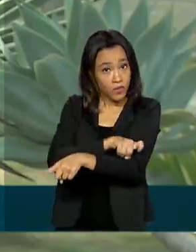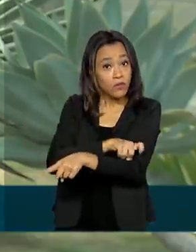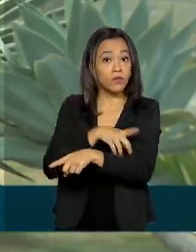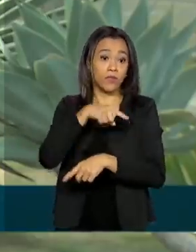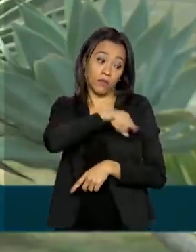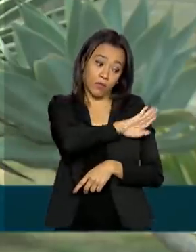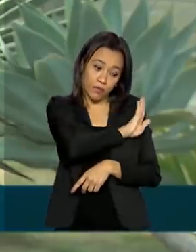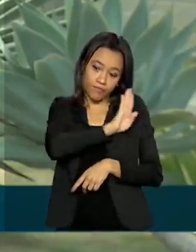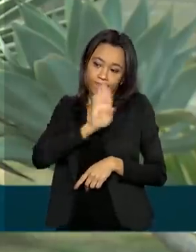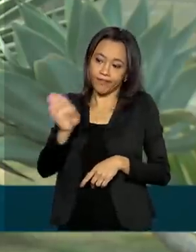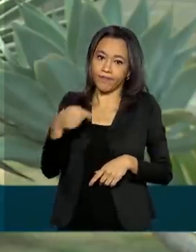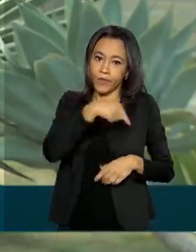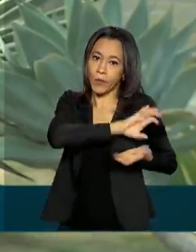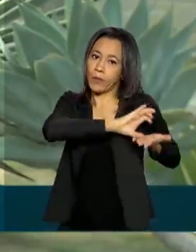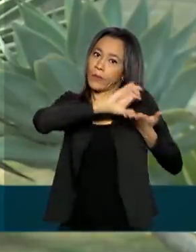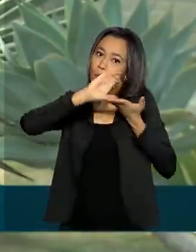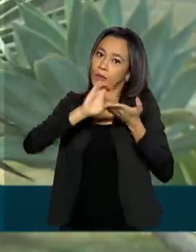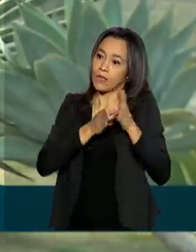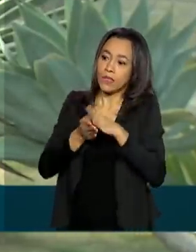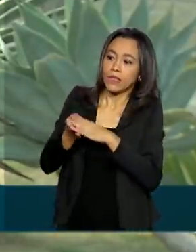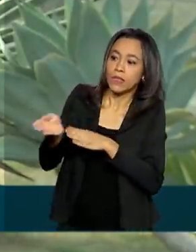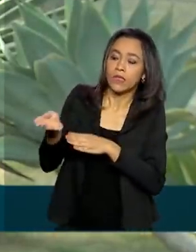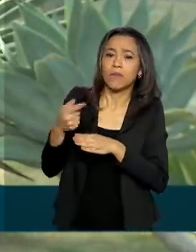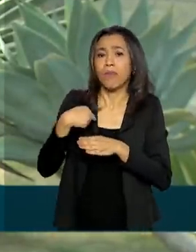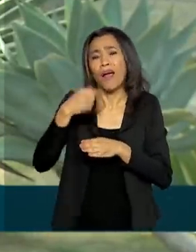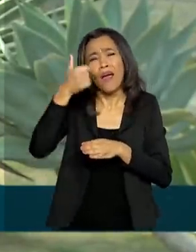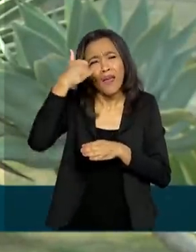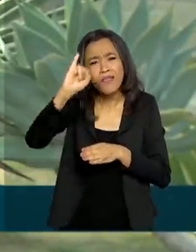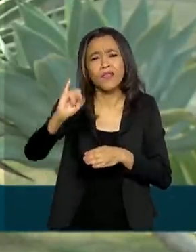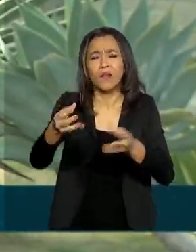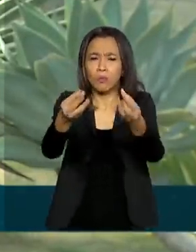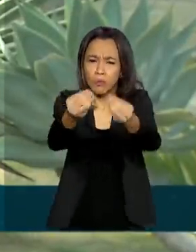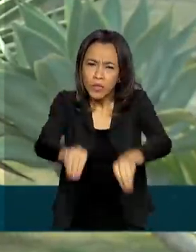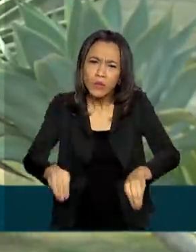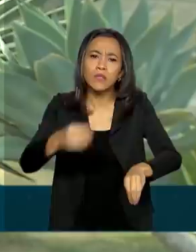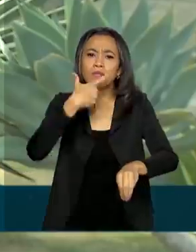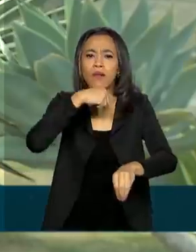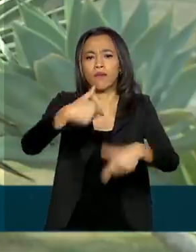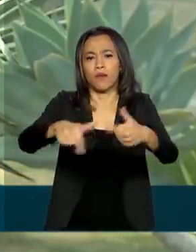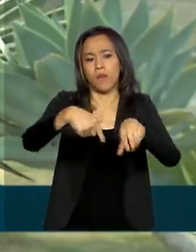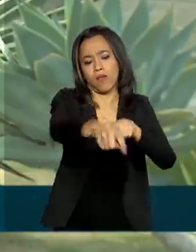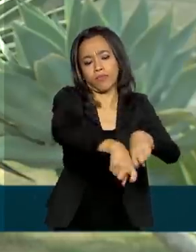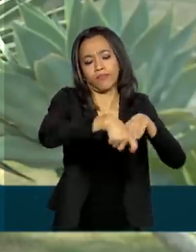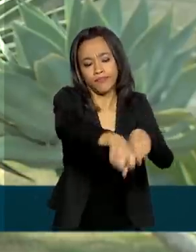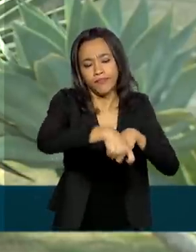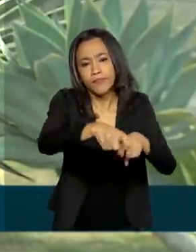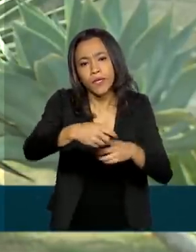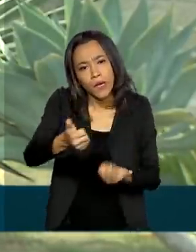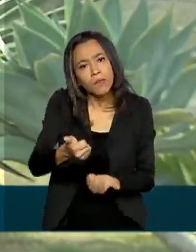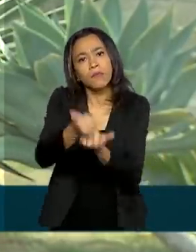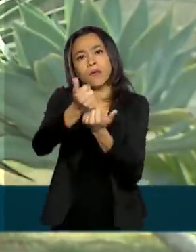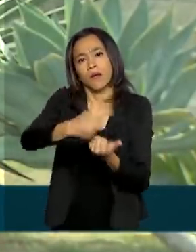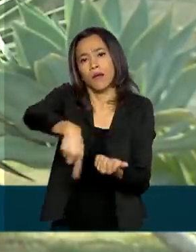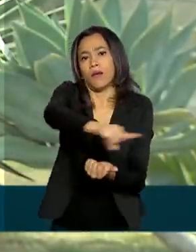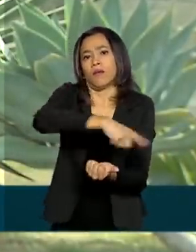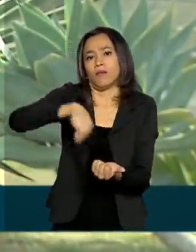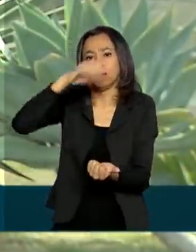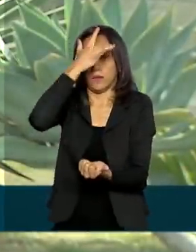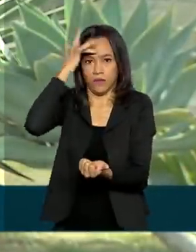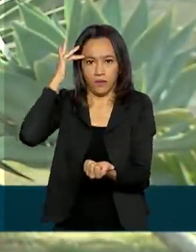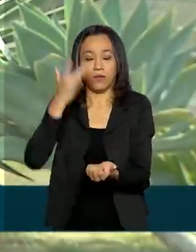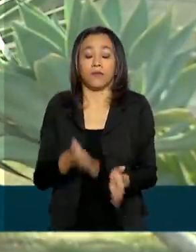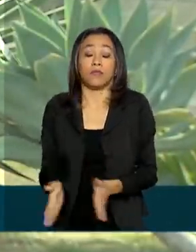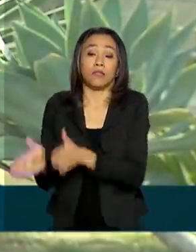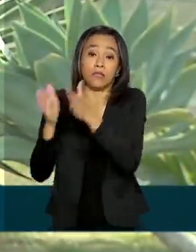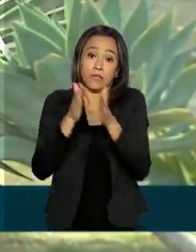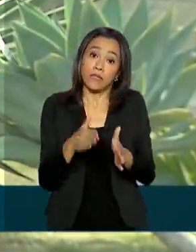essas renegociações é minimizar os prejuízos dos produtores rurais e, é claro, atender o maior número de pessoas possíveis. Lembrando aí